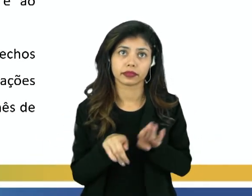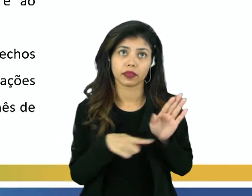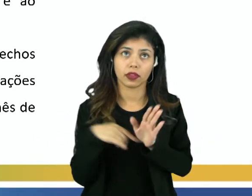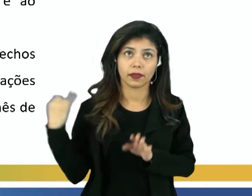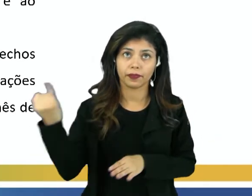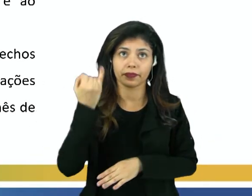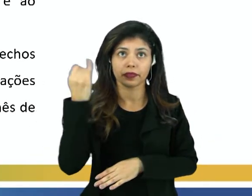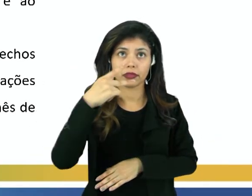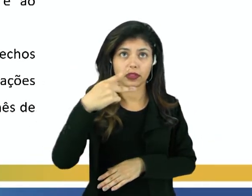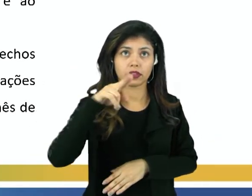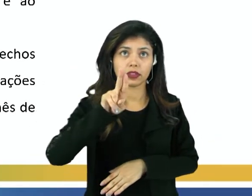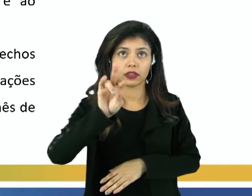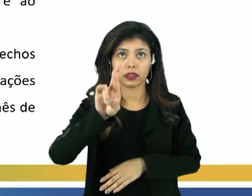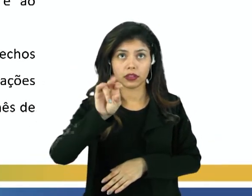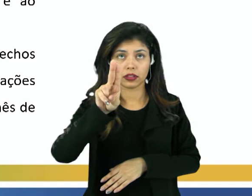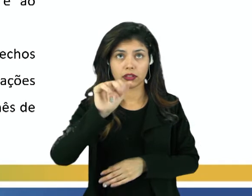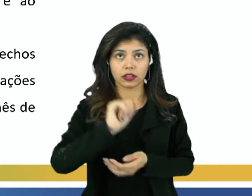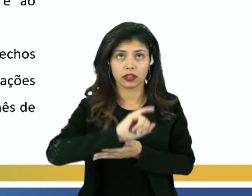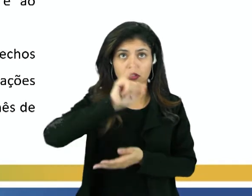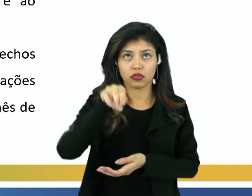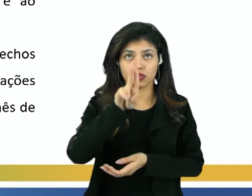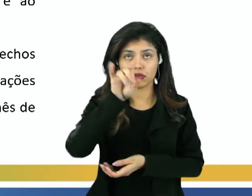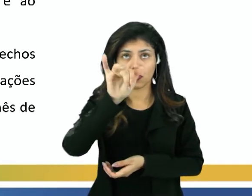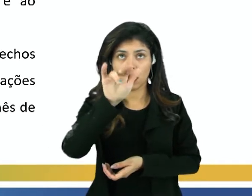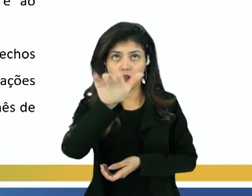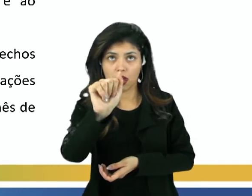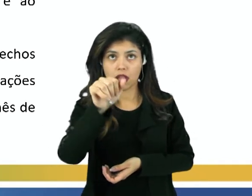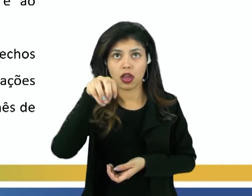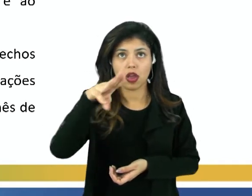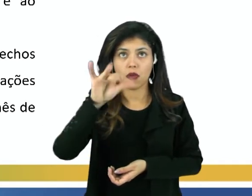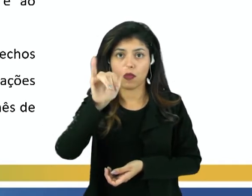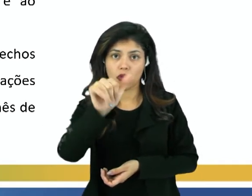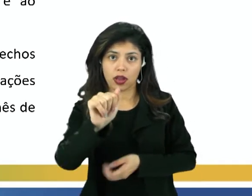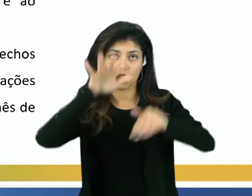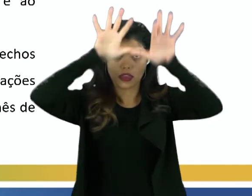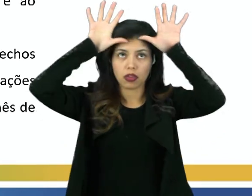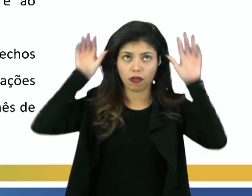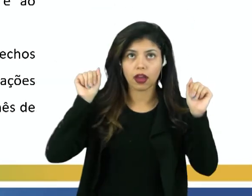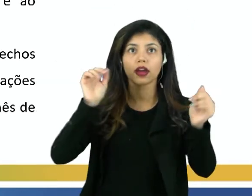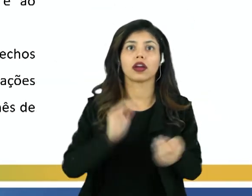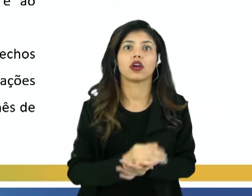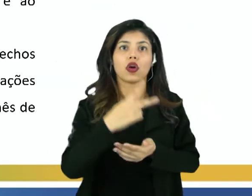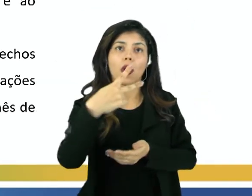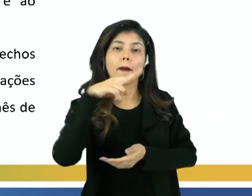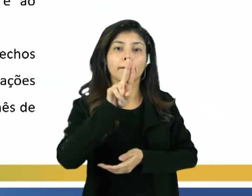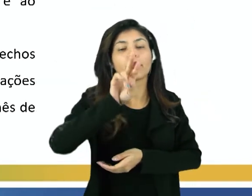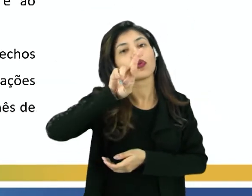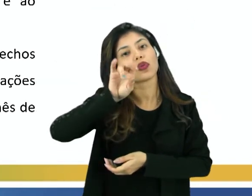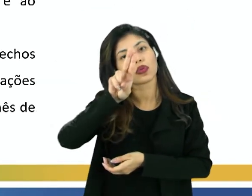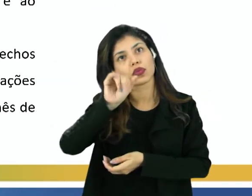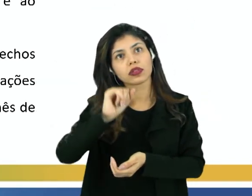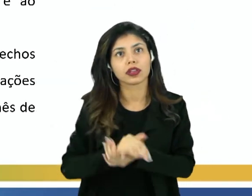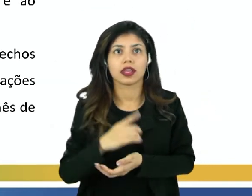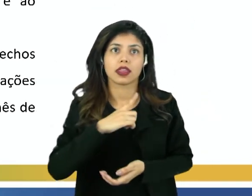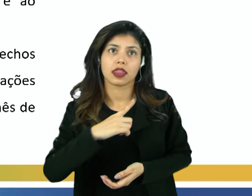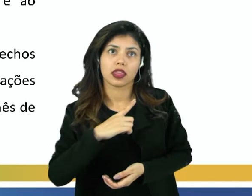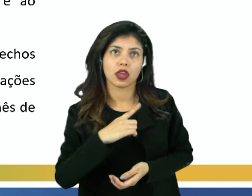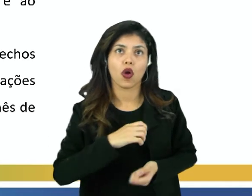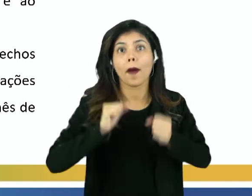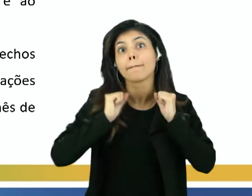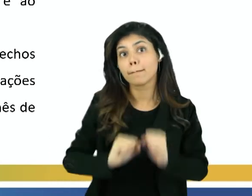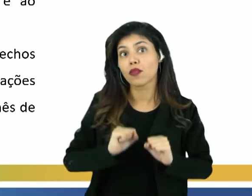Acre são Purus, Juruá, Moa e Acre. O rio Purus apresenta trechos acidentados,